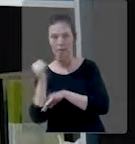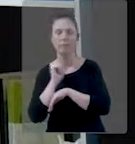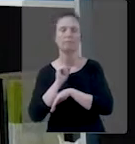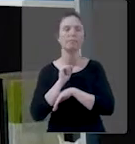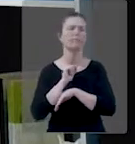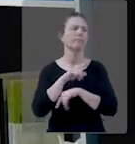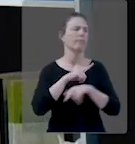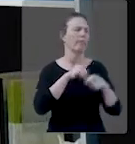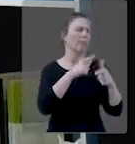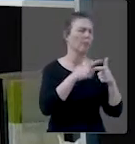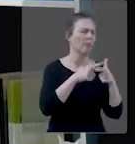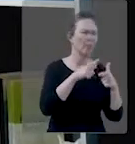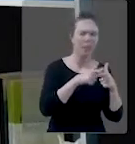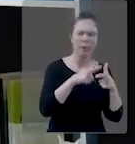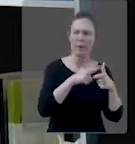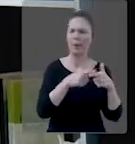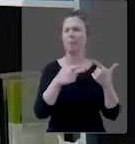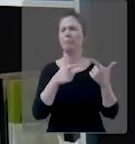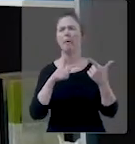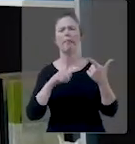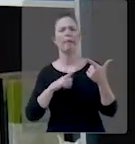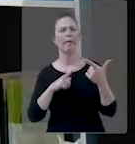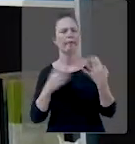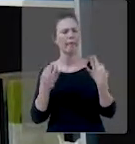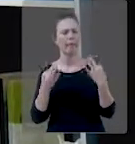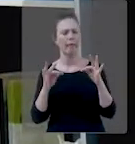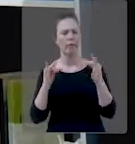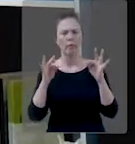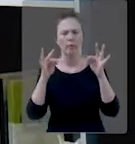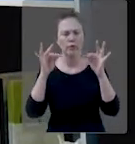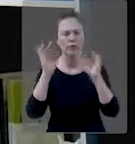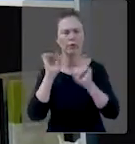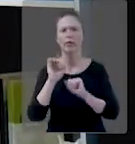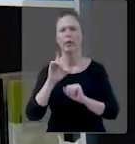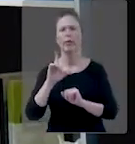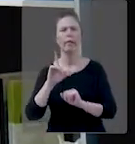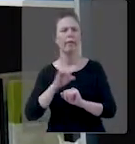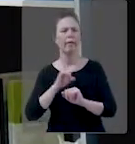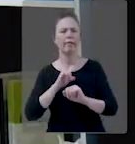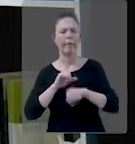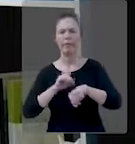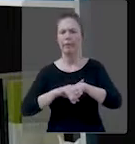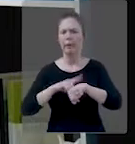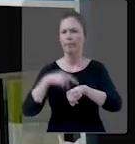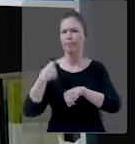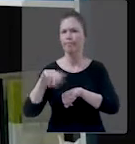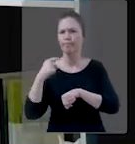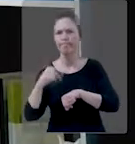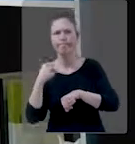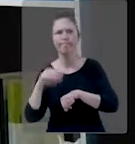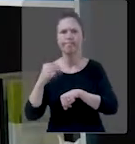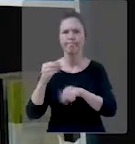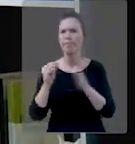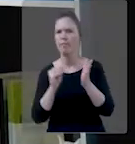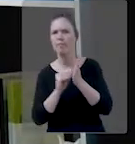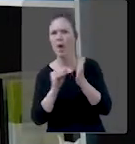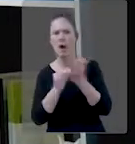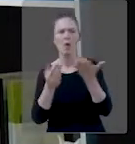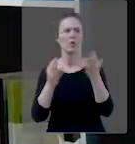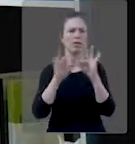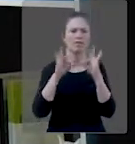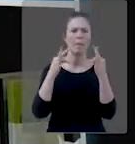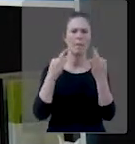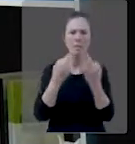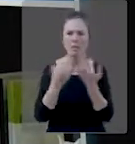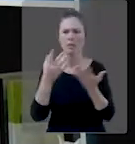Apesar de todos os problemas, apesar de toda a tecnologia, de todo o tempo corrido dentro